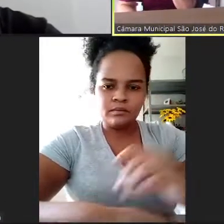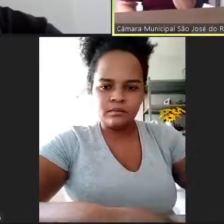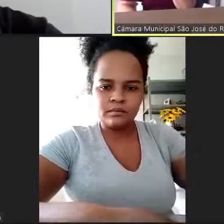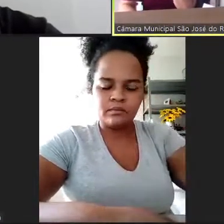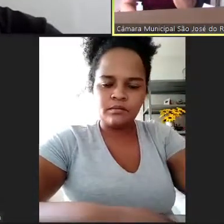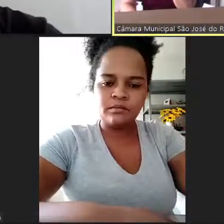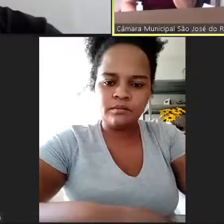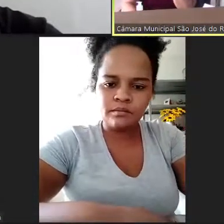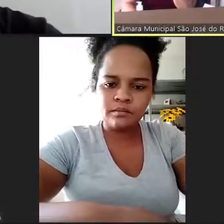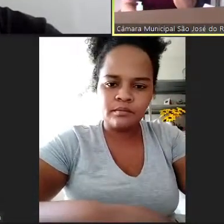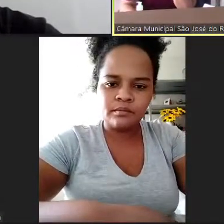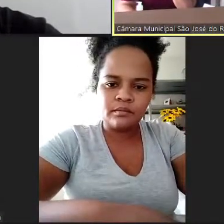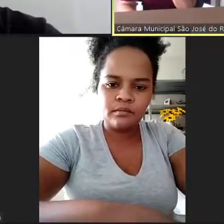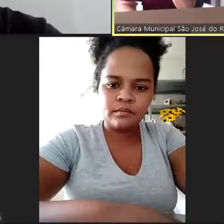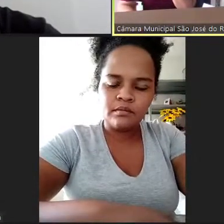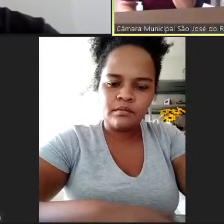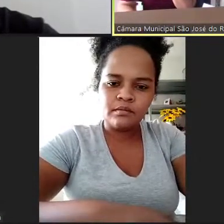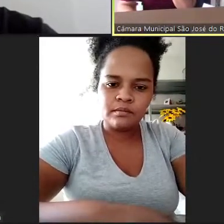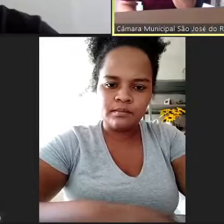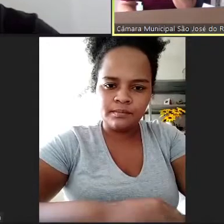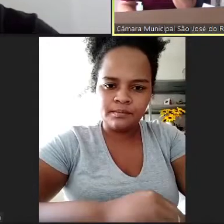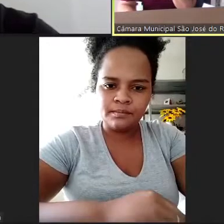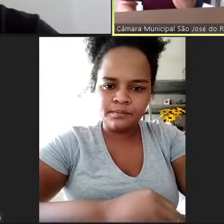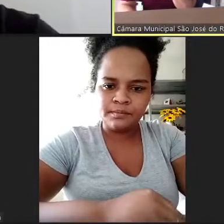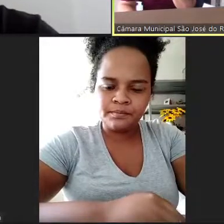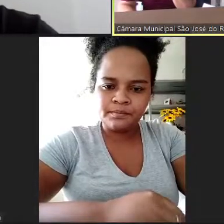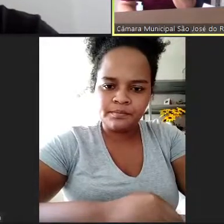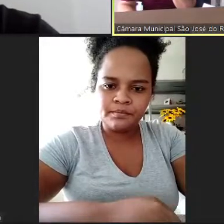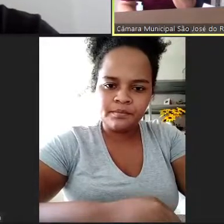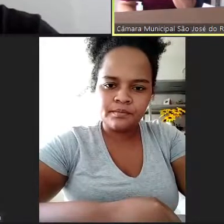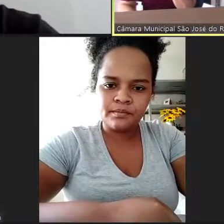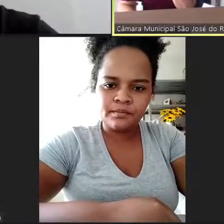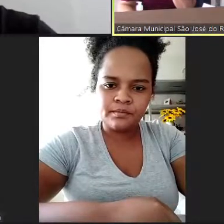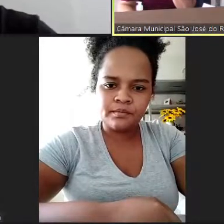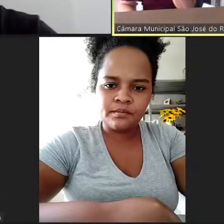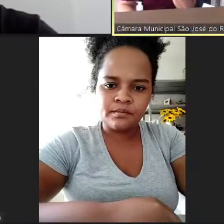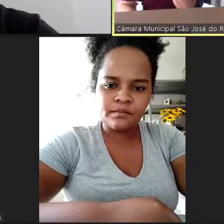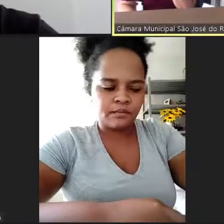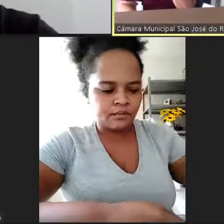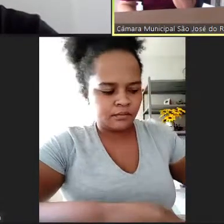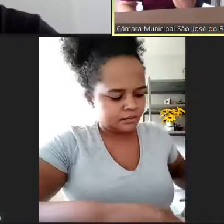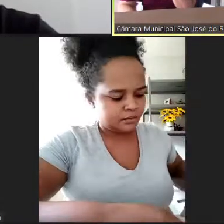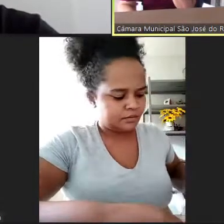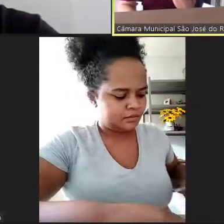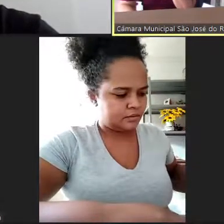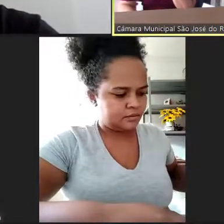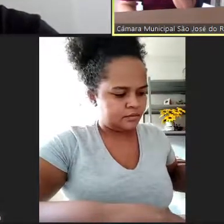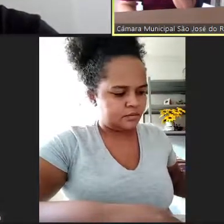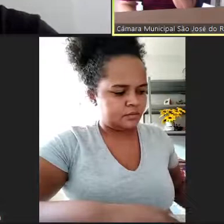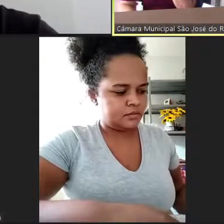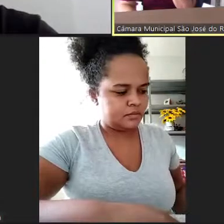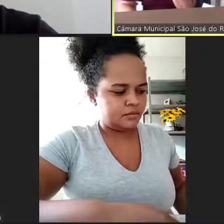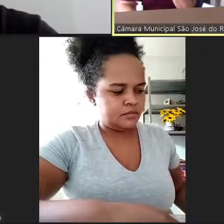público. Sr. Presidente, esse requerimento eu fiz, endereçado ao DR, precisamos ver se é o DR mesmo ou se seria